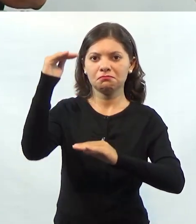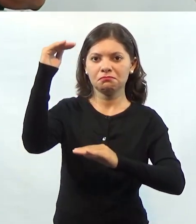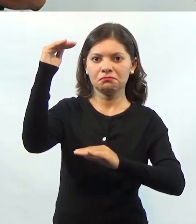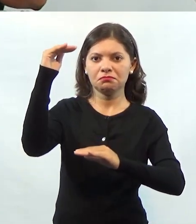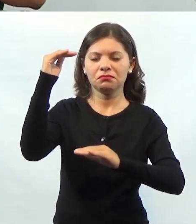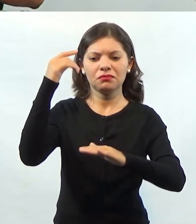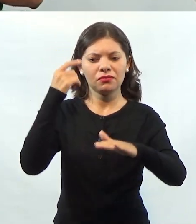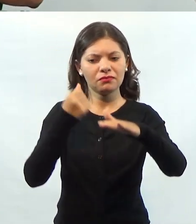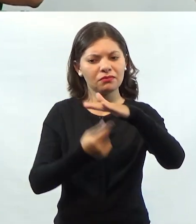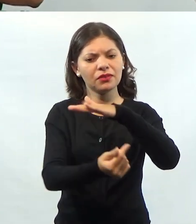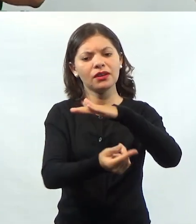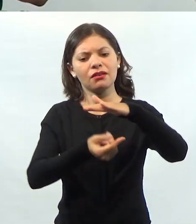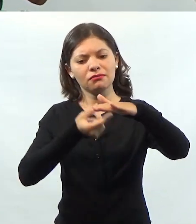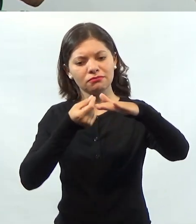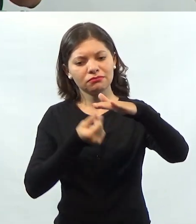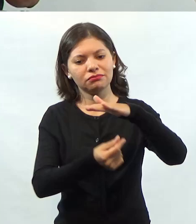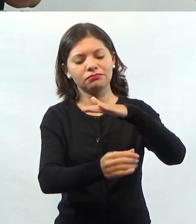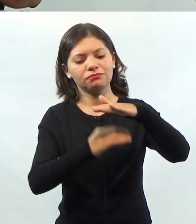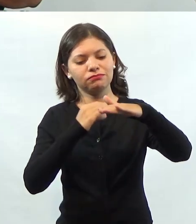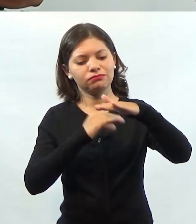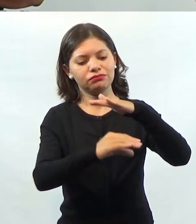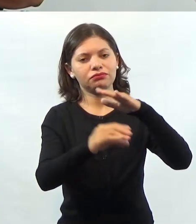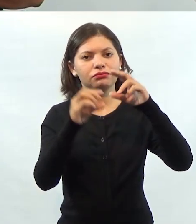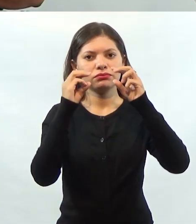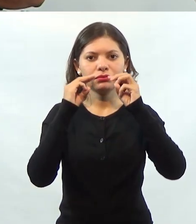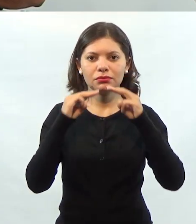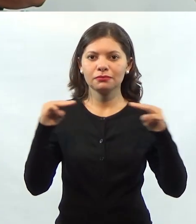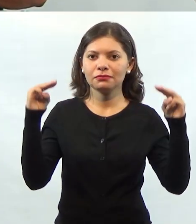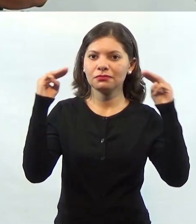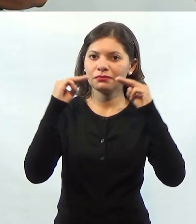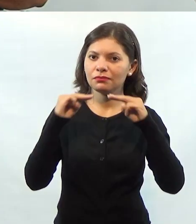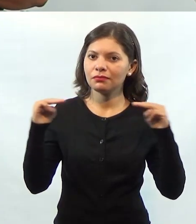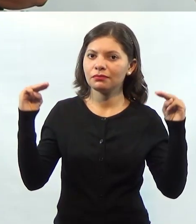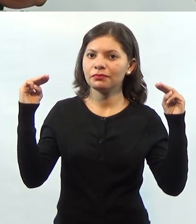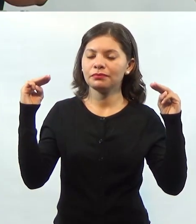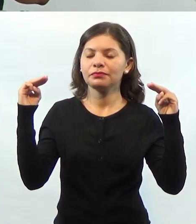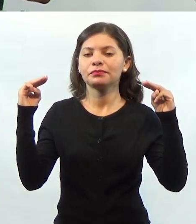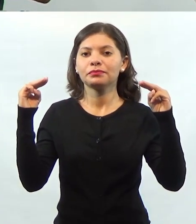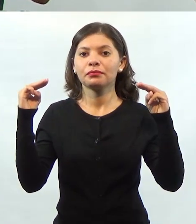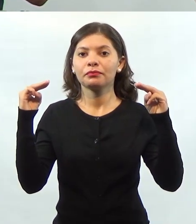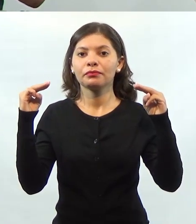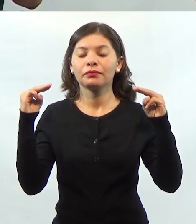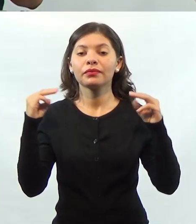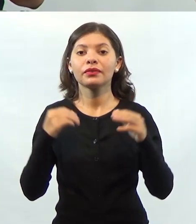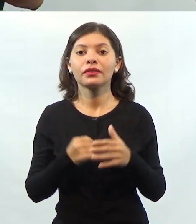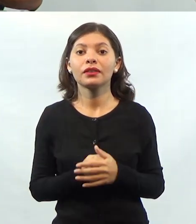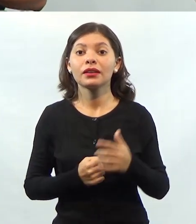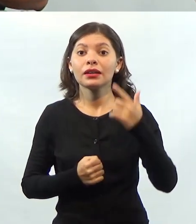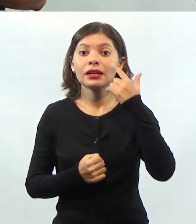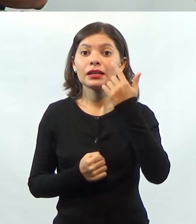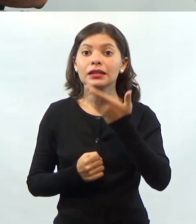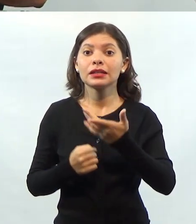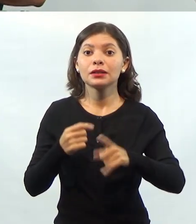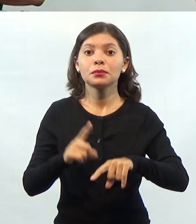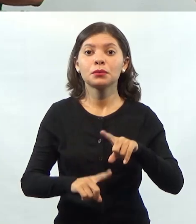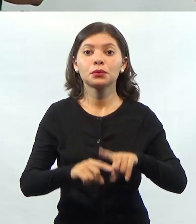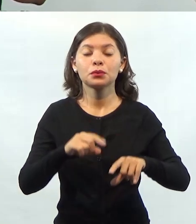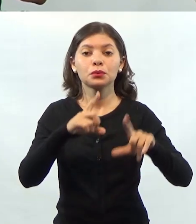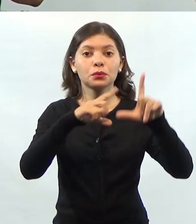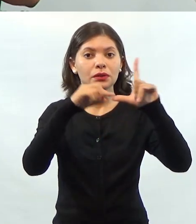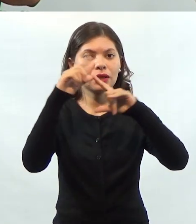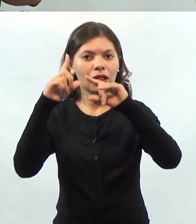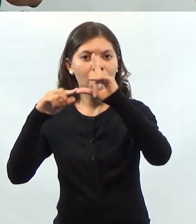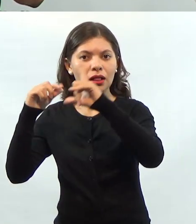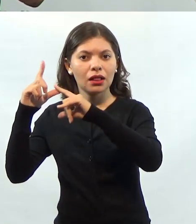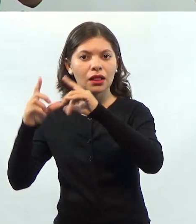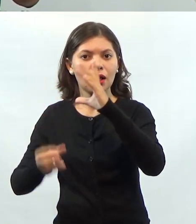então a empresa continua investindo nele, em marketing, em propaganda, e a possibilidade deste produto